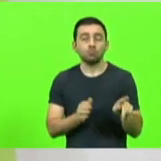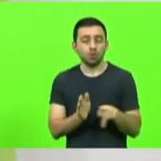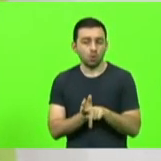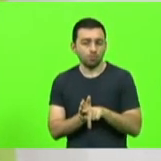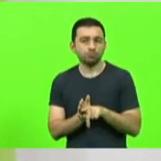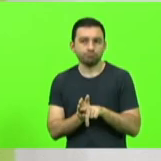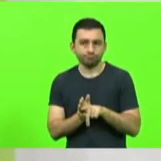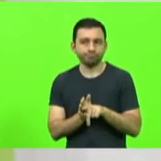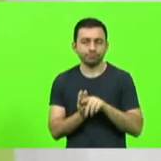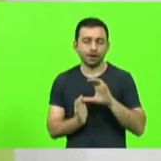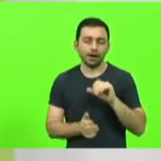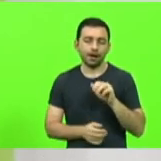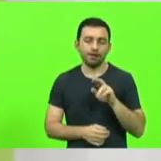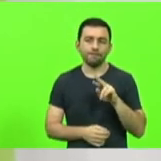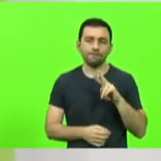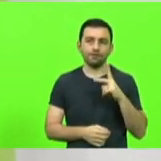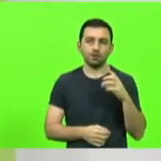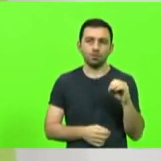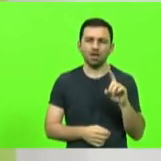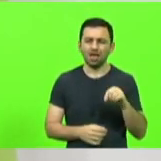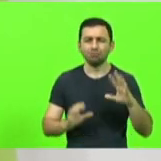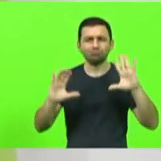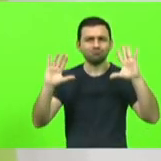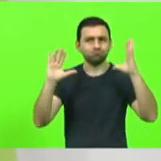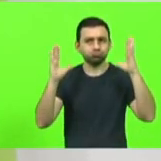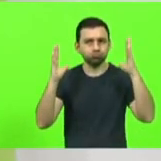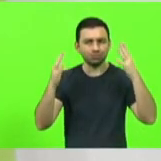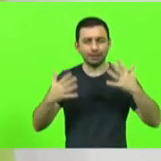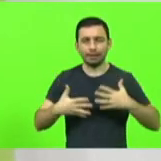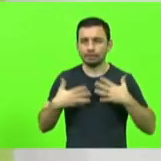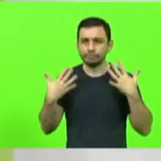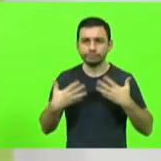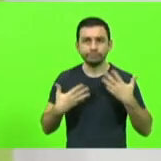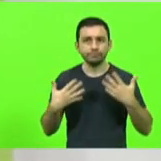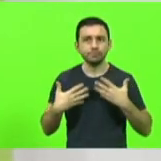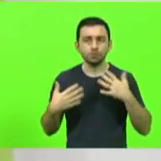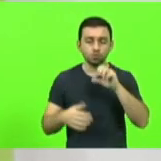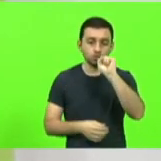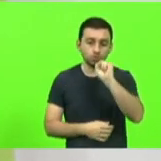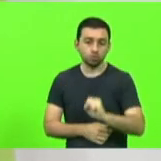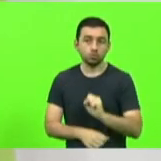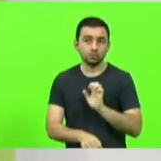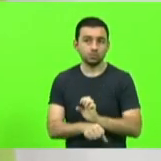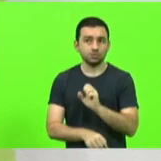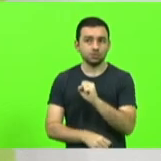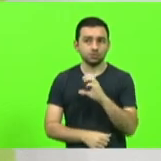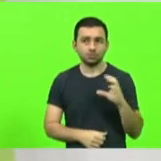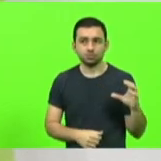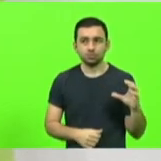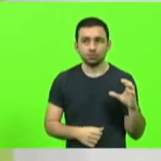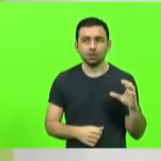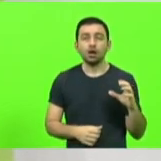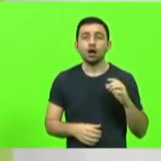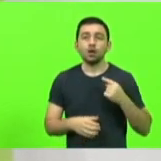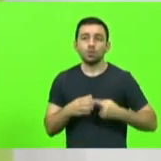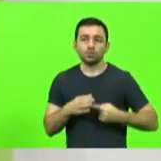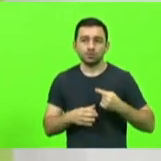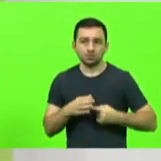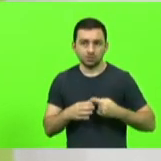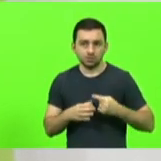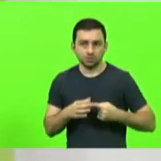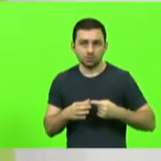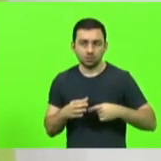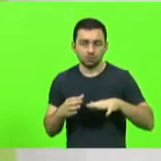foi um momento de celebração um momento de alegria para o sul do estado e a comissão de minas e